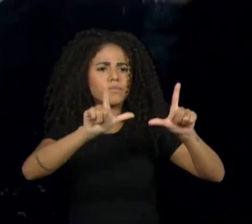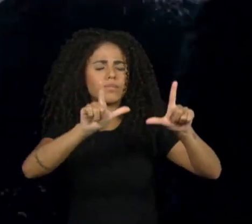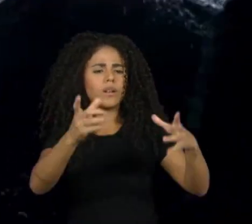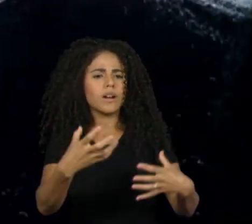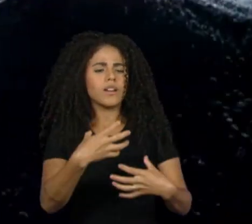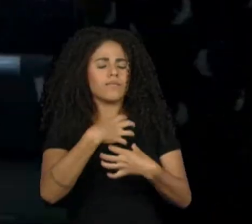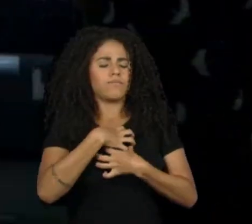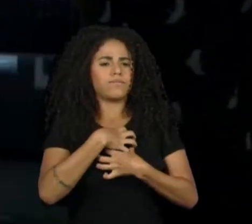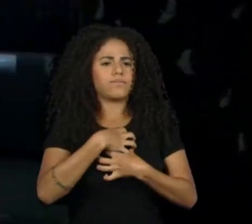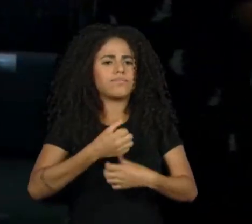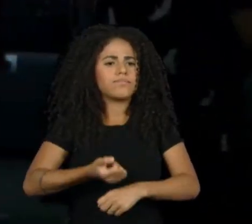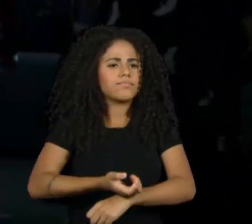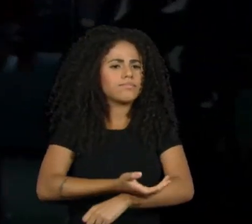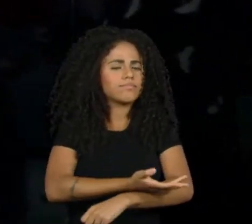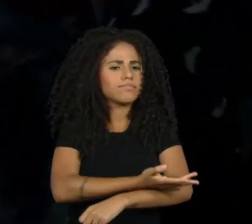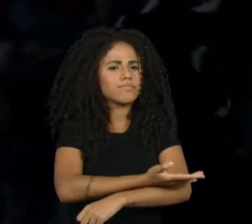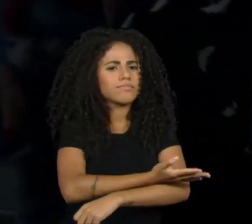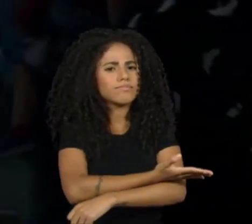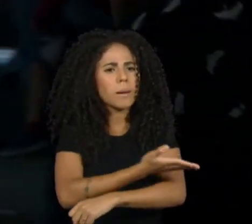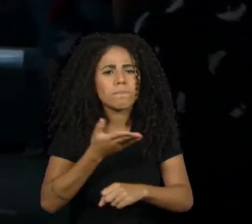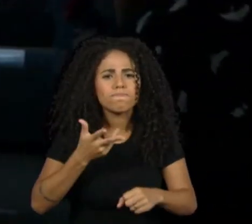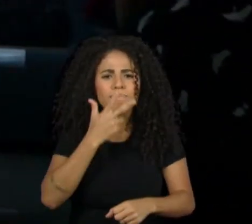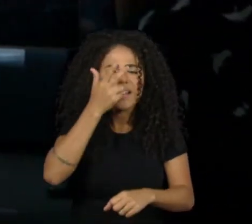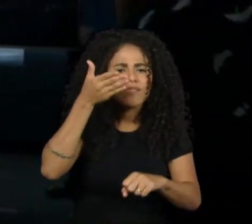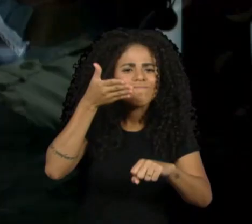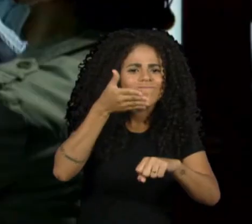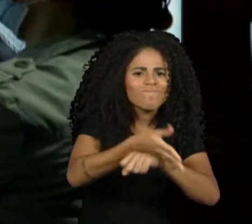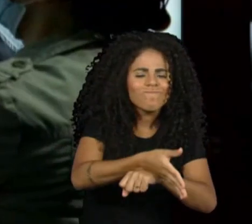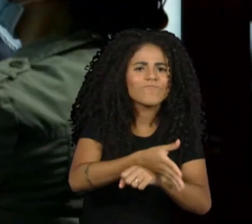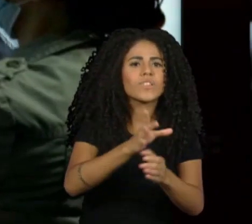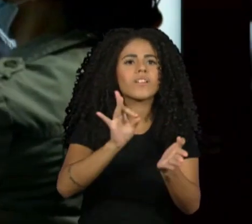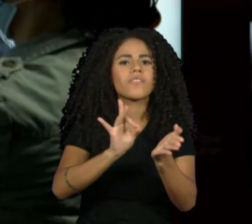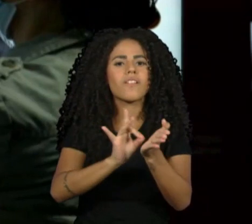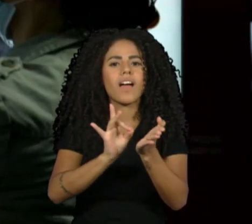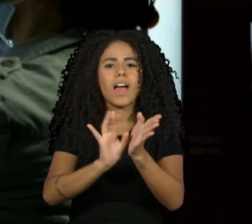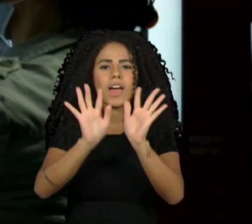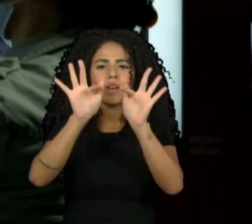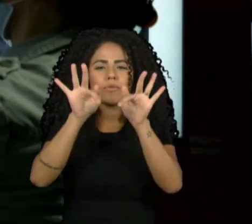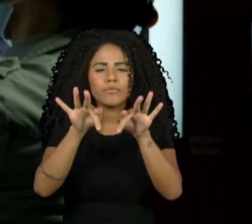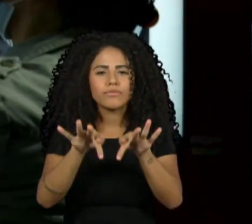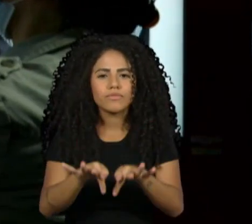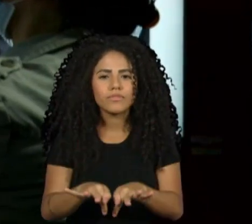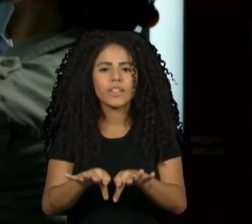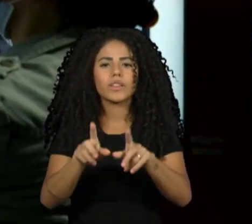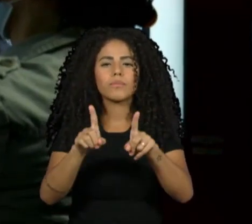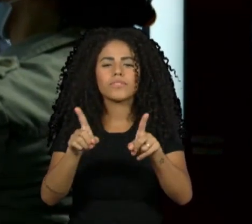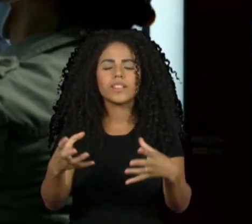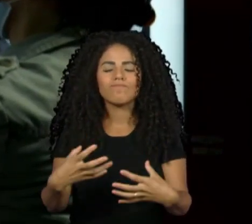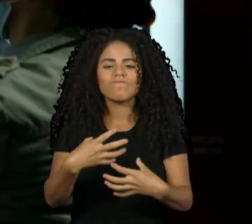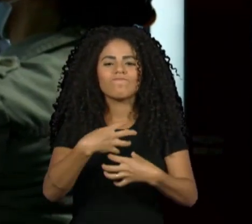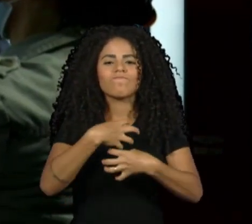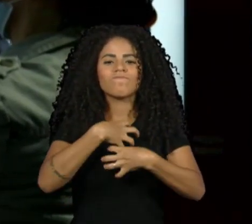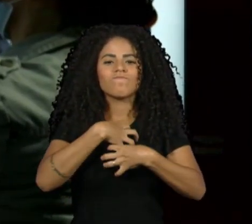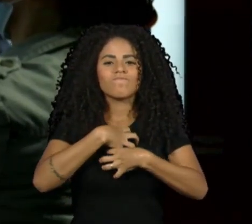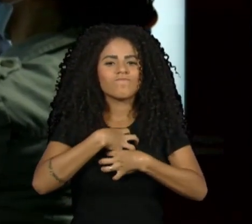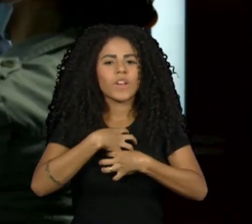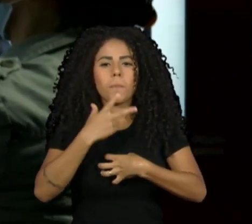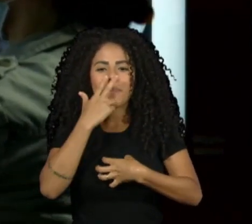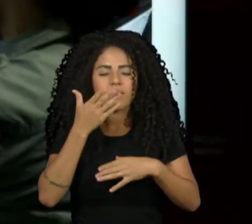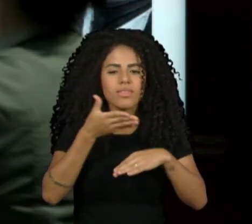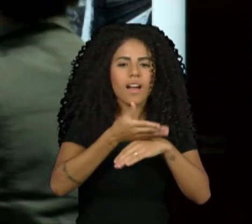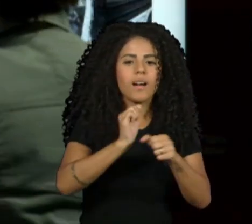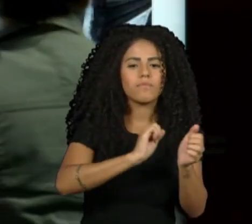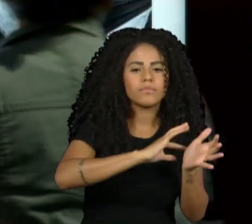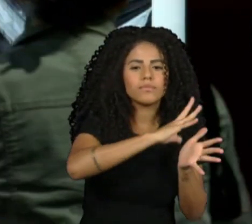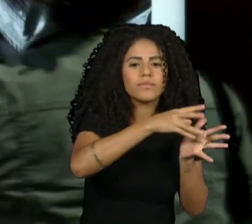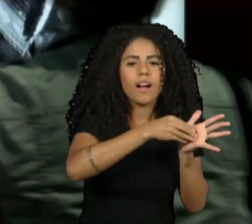nossa esperança é a de que, no final, uma pequena parte da magia Amazônia e da vida do seu